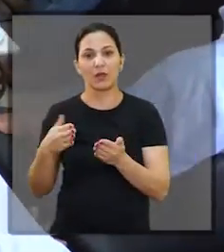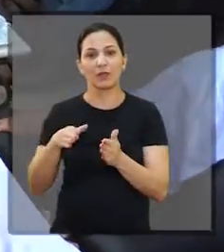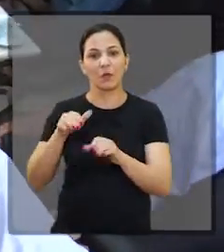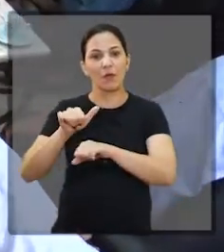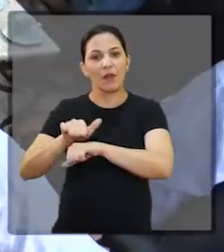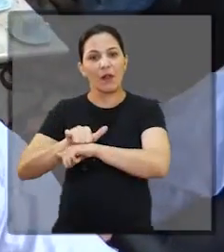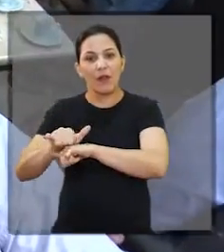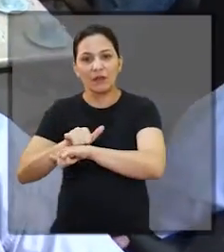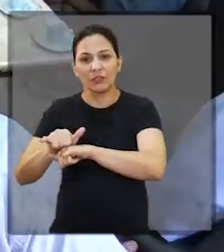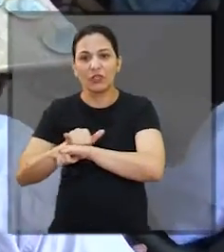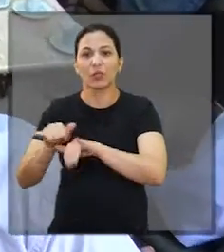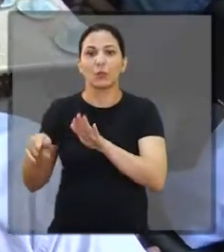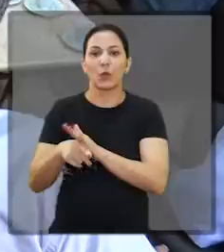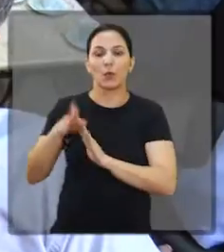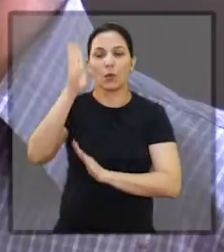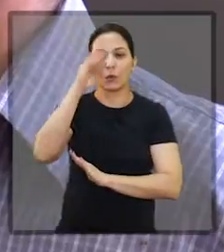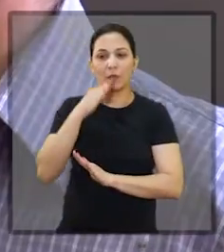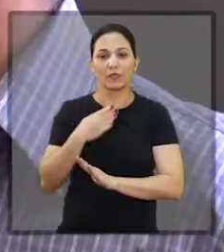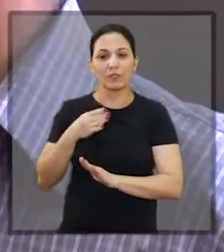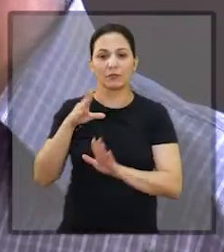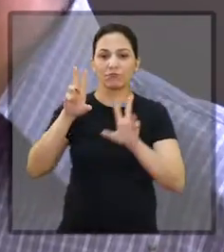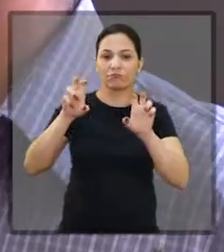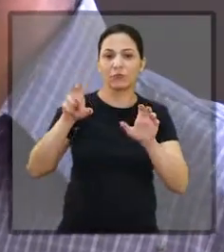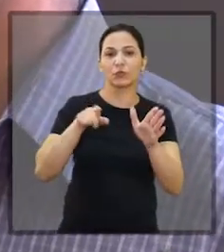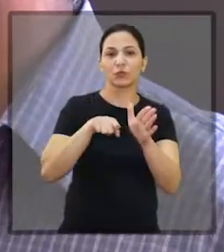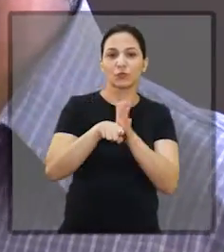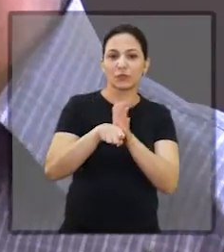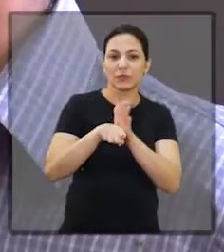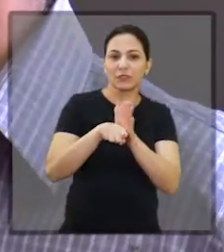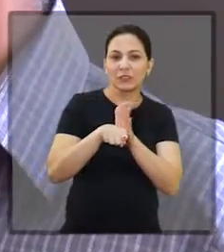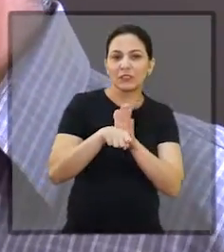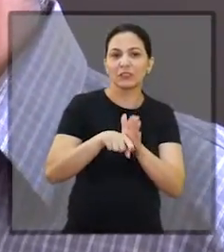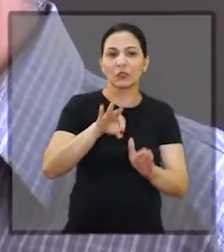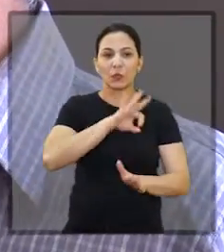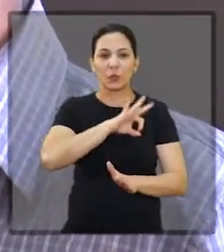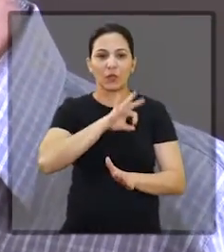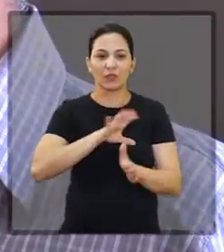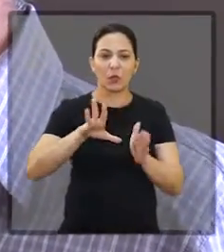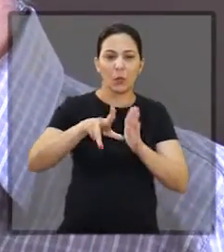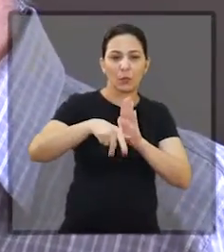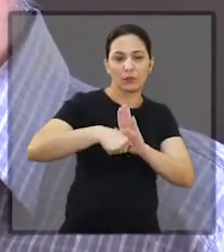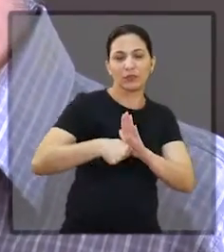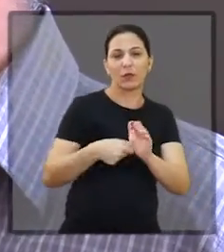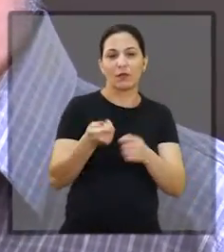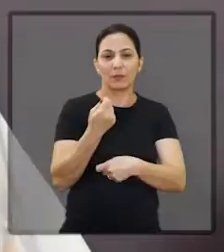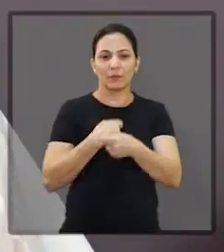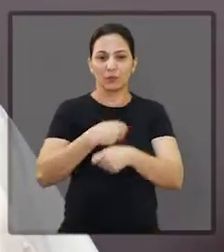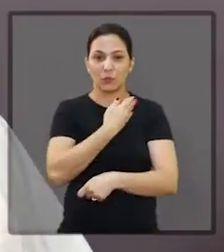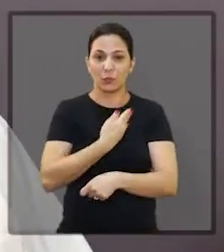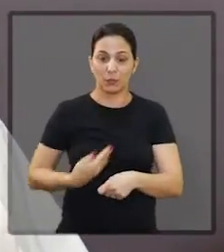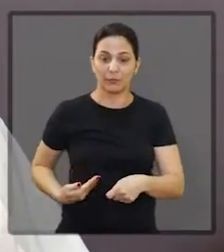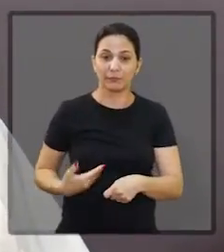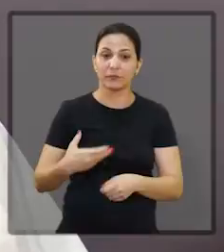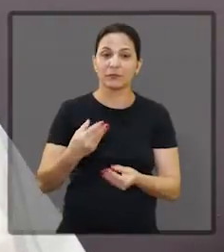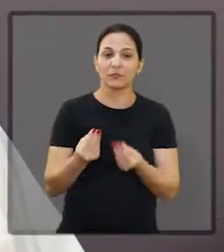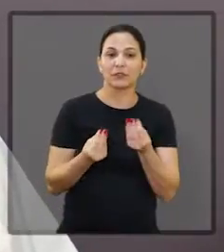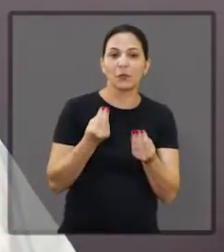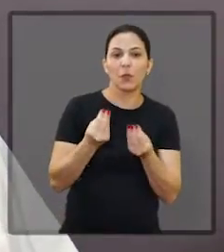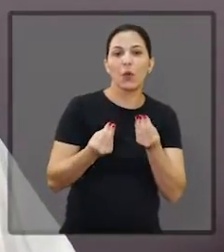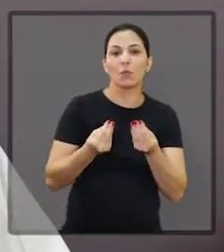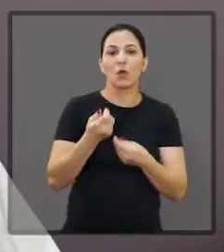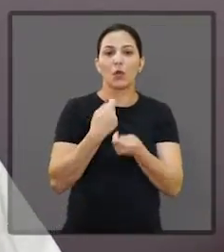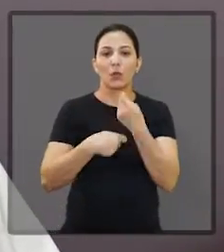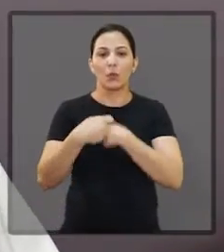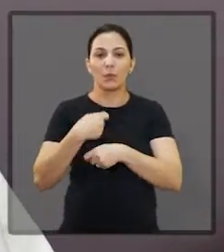Lava Jato no Brasil, ambas sobre corrupção na administração pública. Situações econômicas das